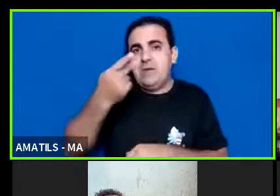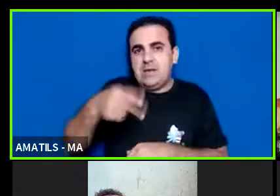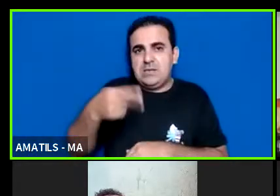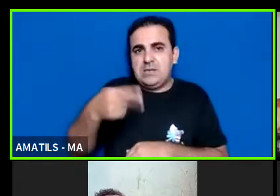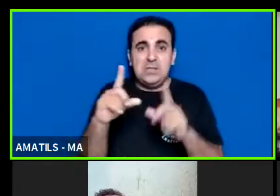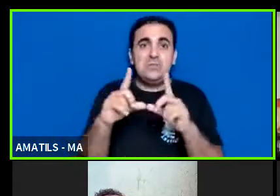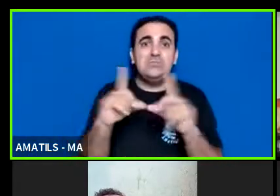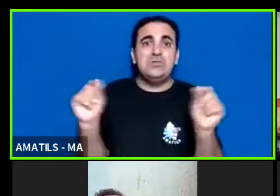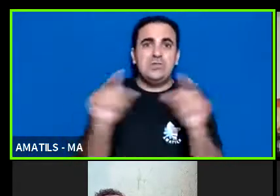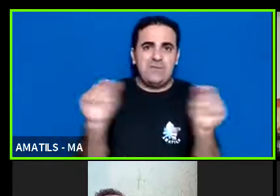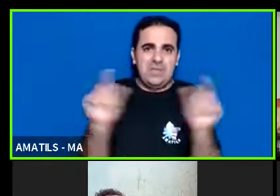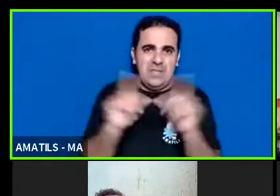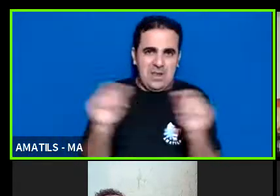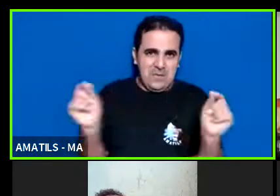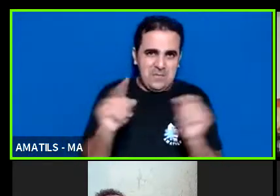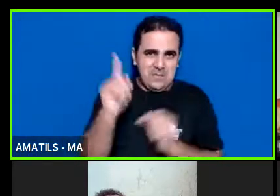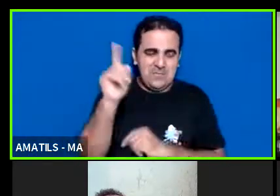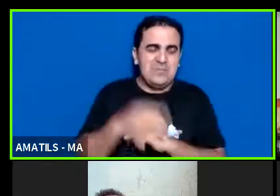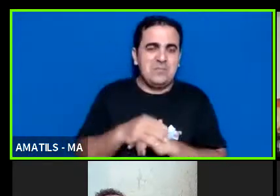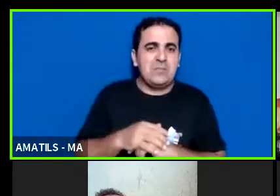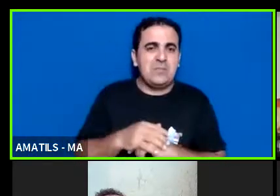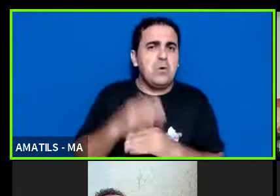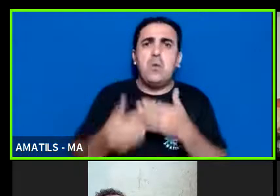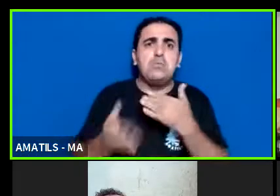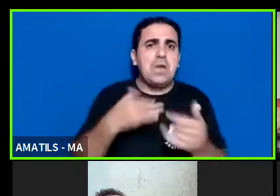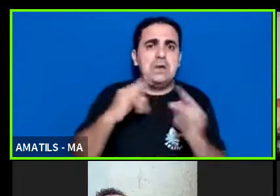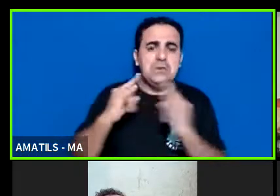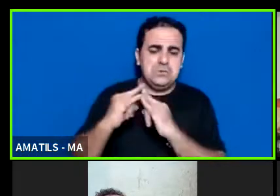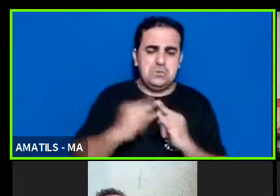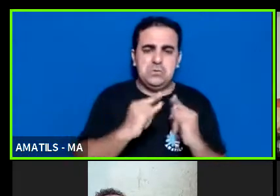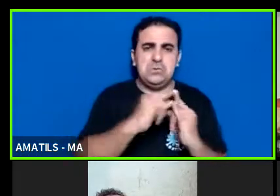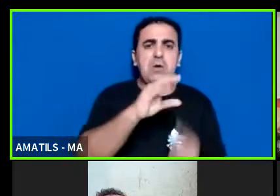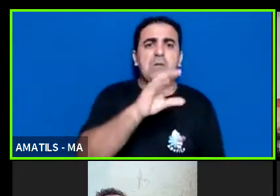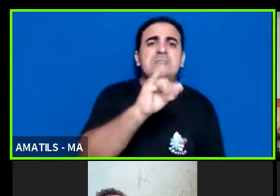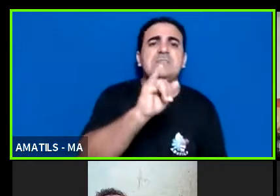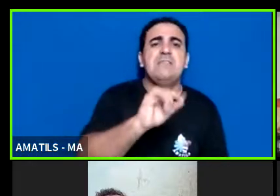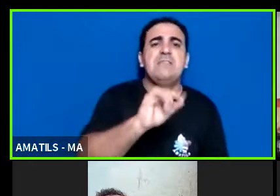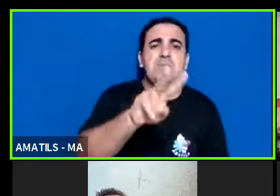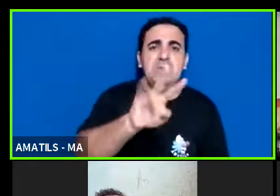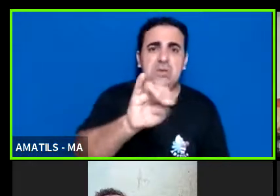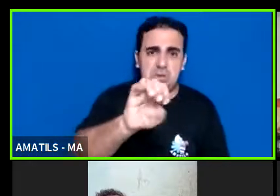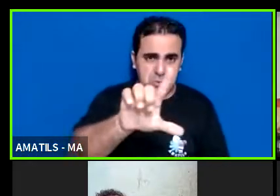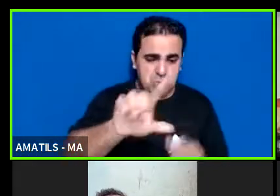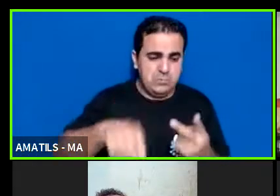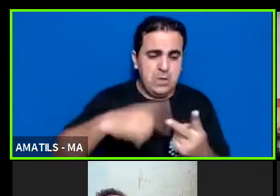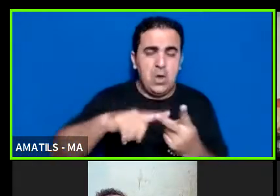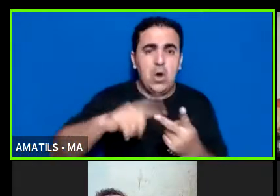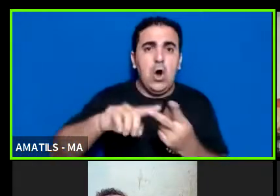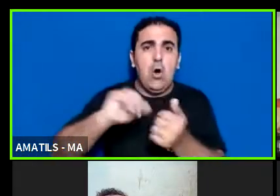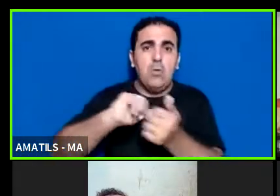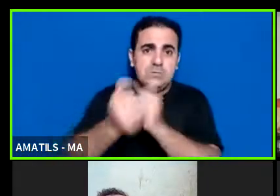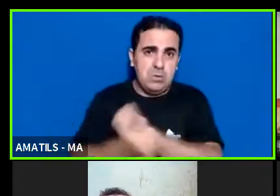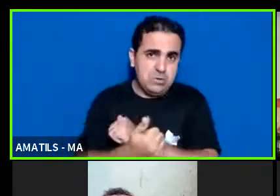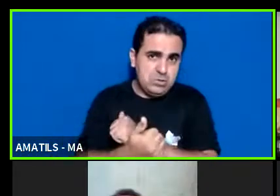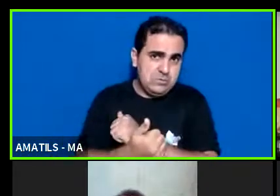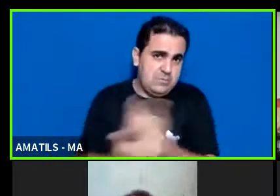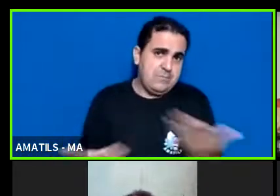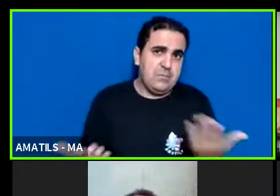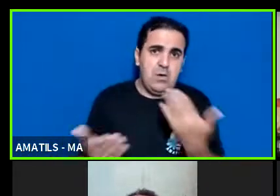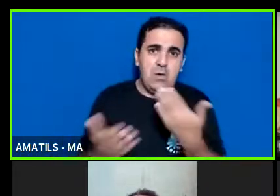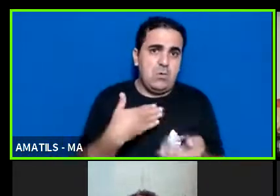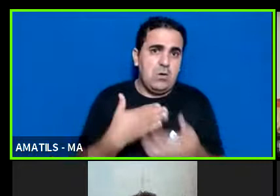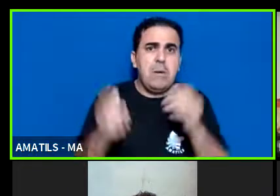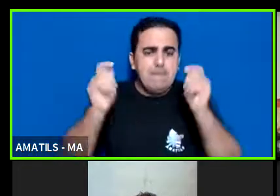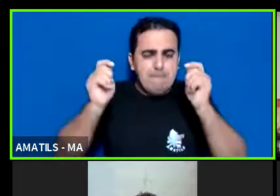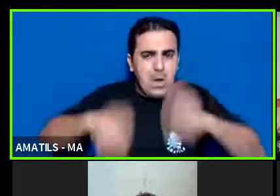entidade entidade civil ou entidade esportiva civil no sentido de não ser esportiva ela